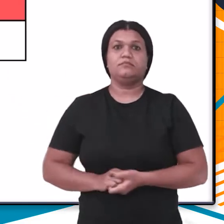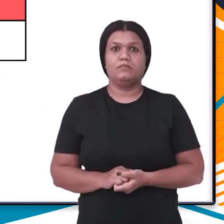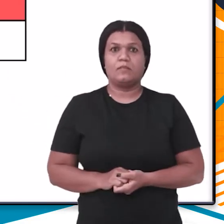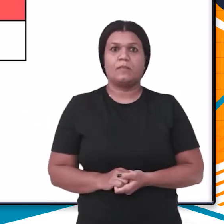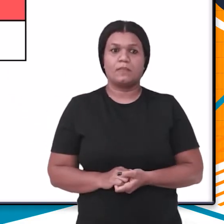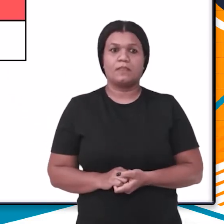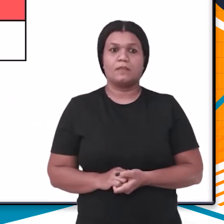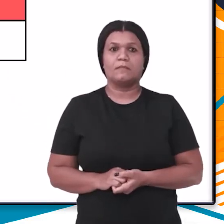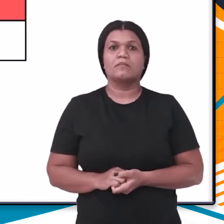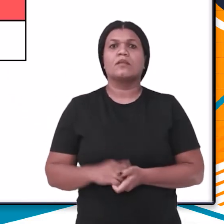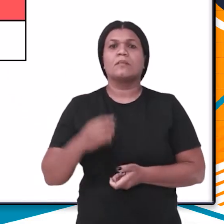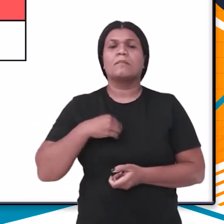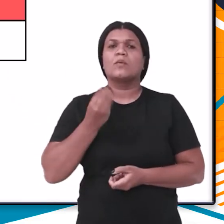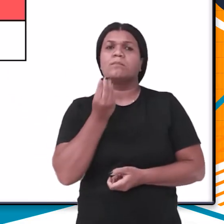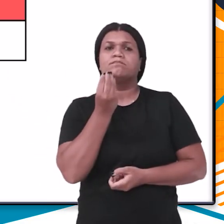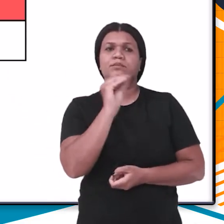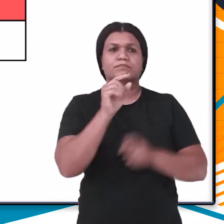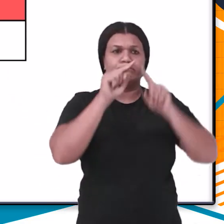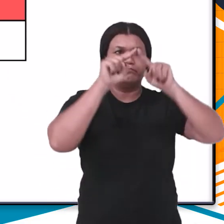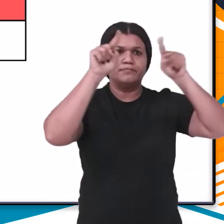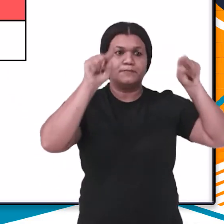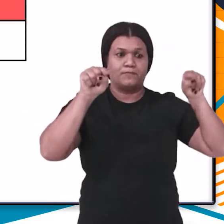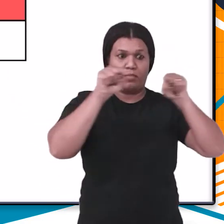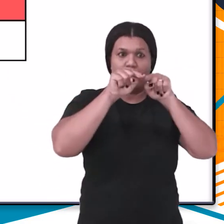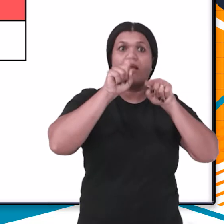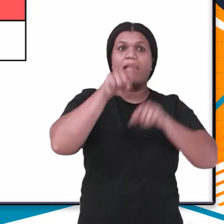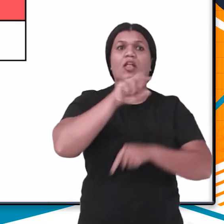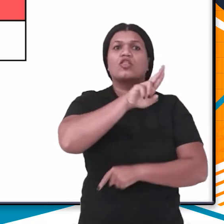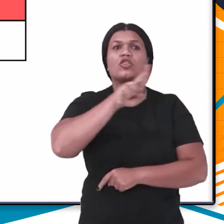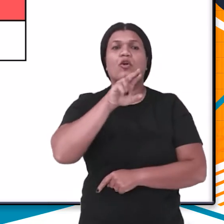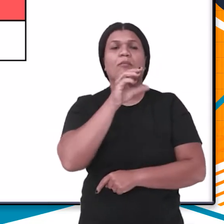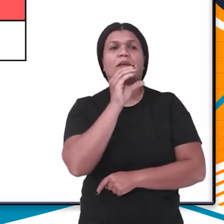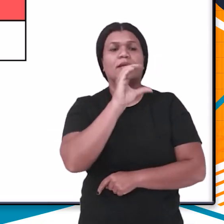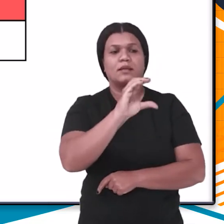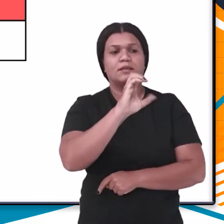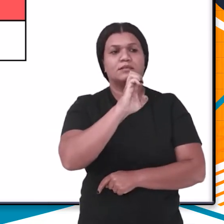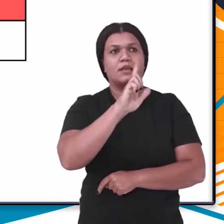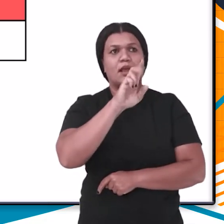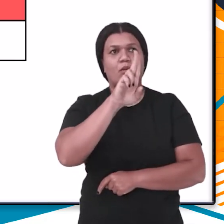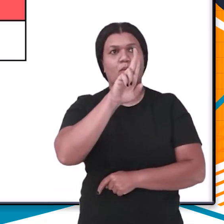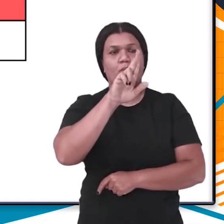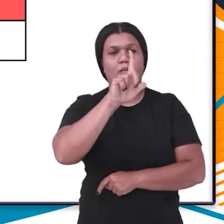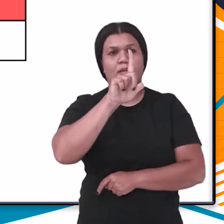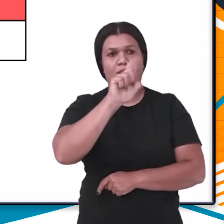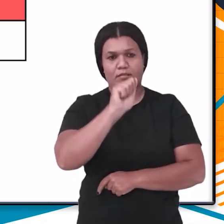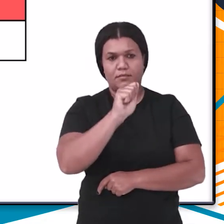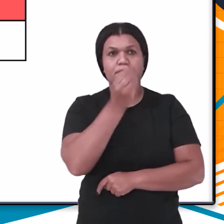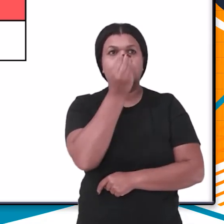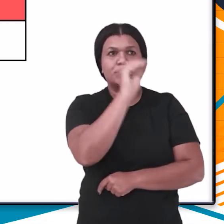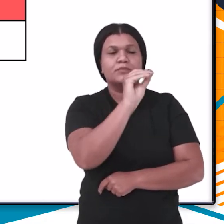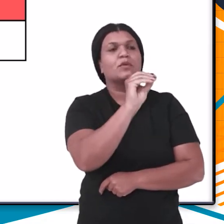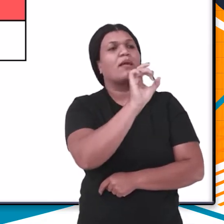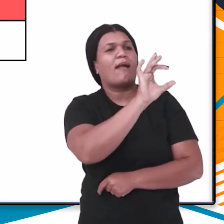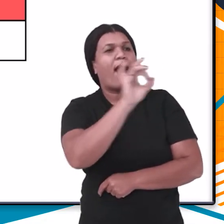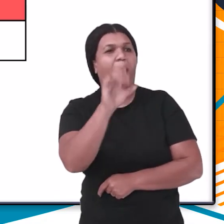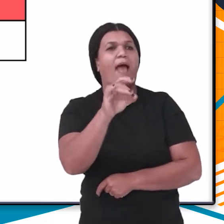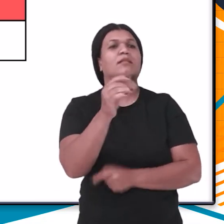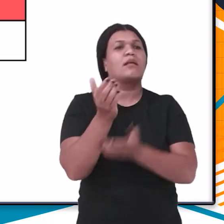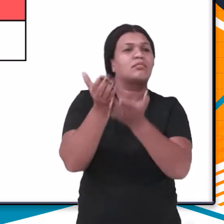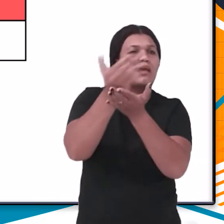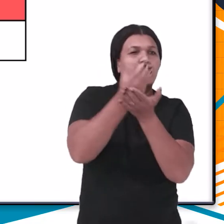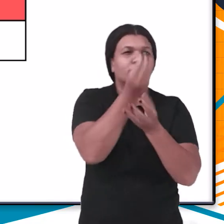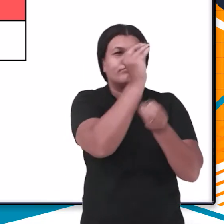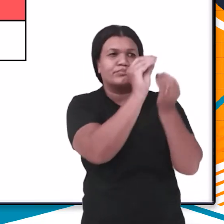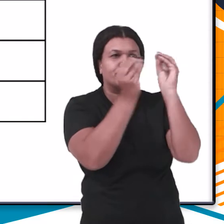A junção da linha com a coluna nós chamamos de célula e é dentro da célula que nós vamos escrever cada um dos